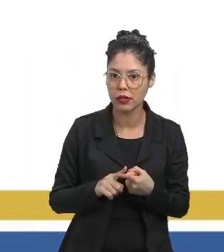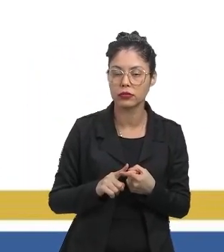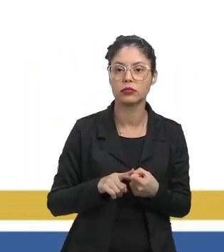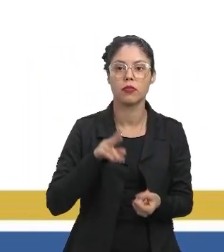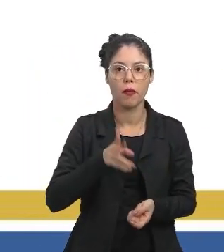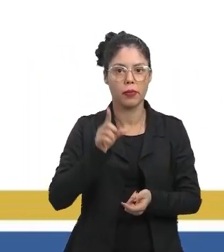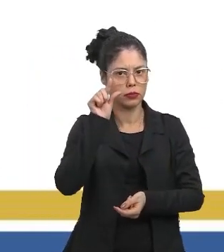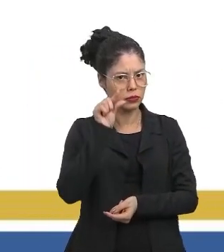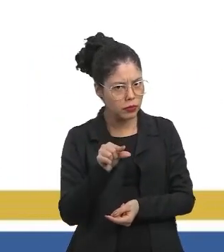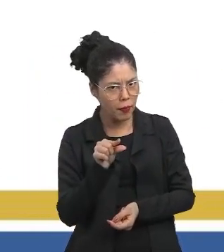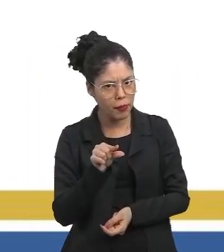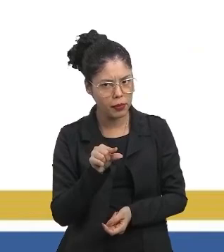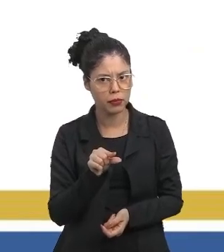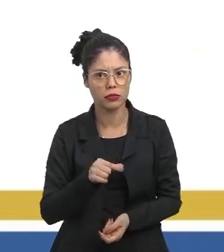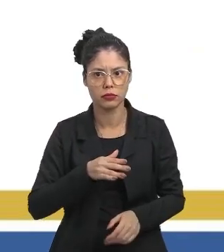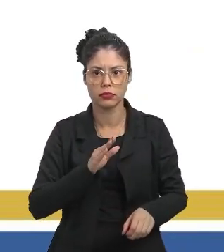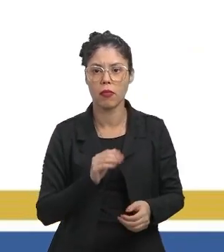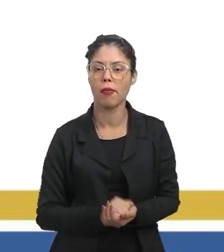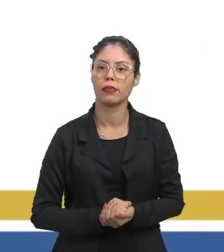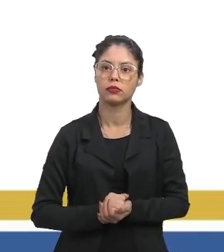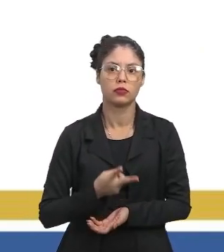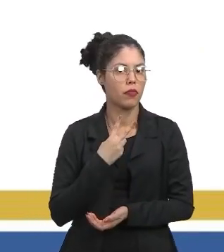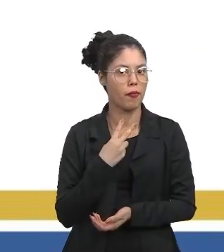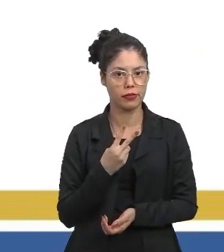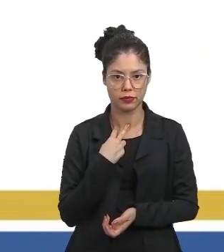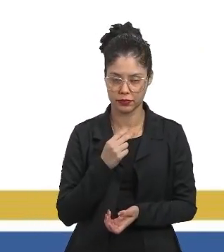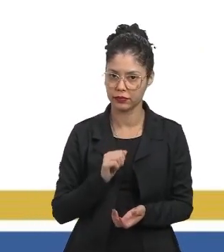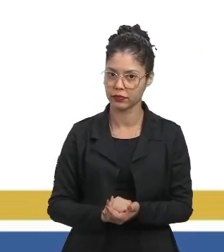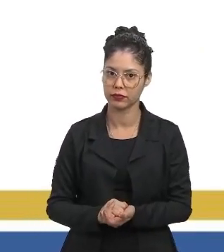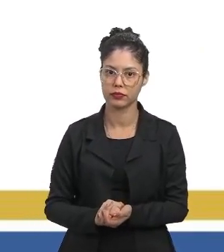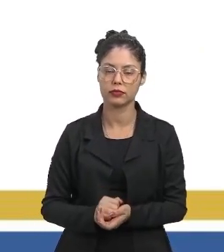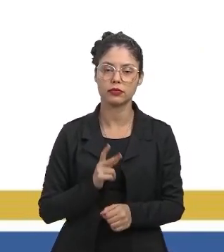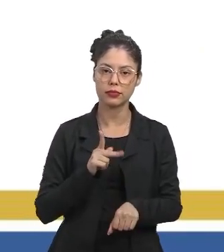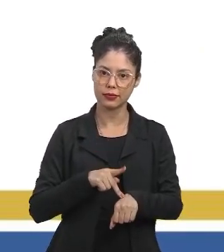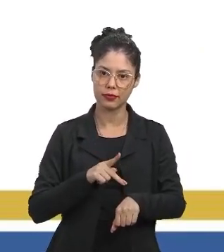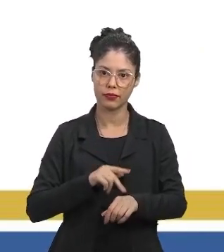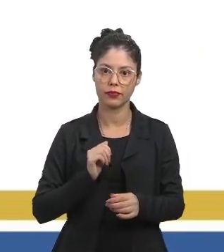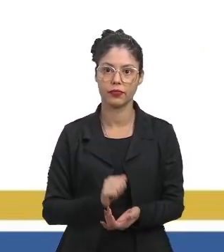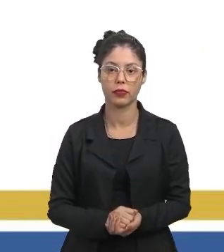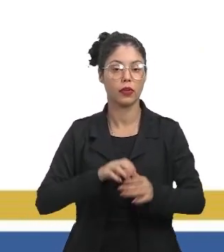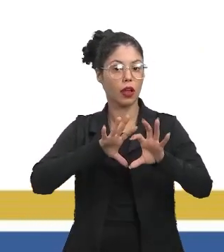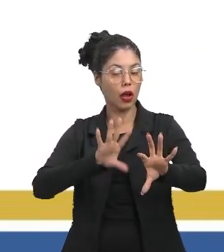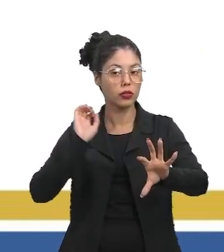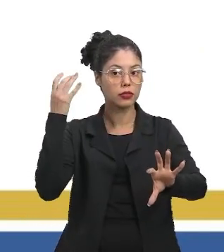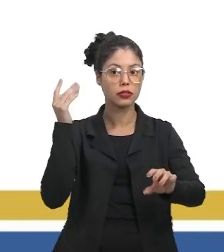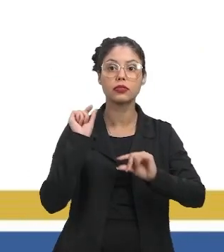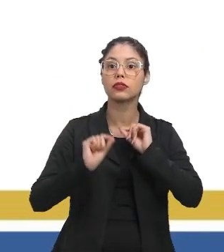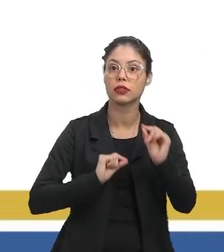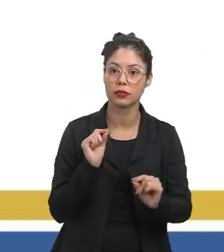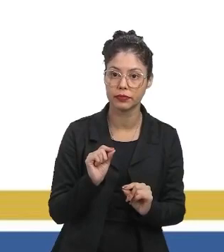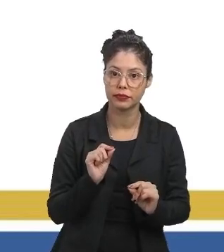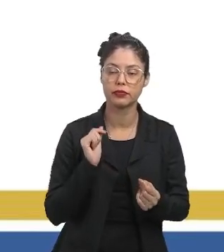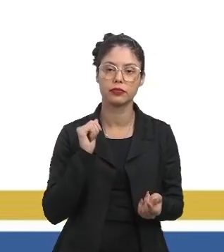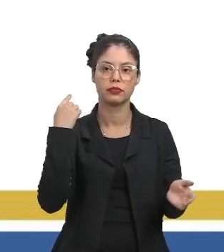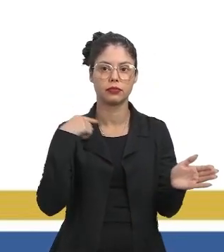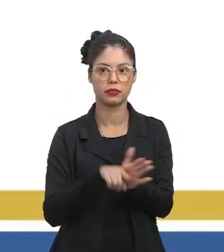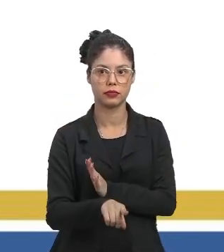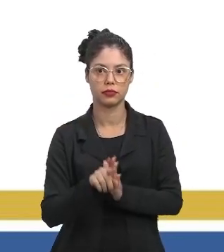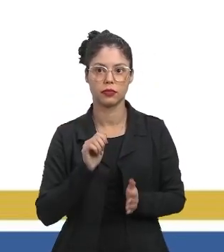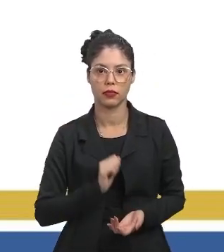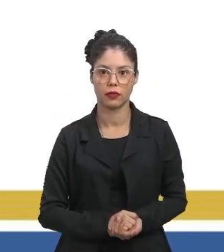pouco fértil. Então, não pode cair em cima de uma rocha, né? Esse método contribui para, a pergunta,